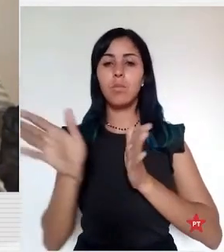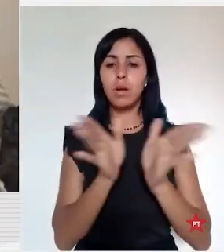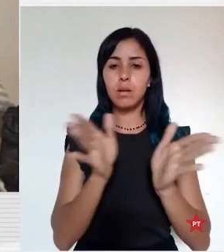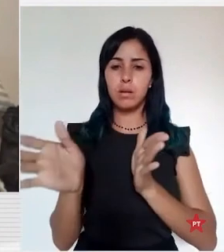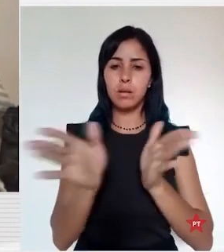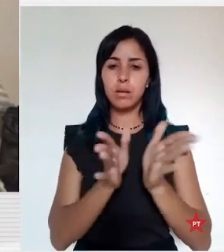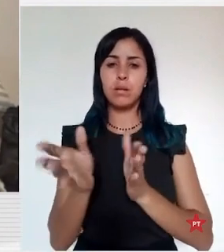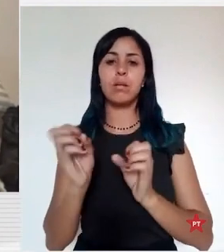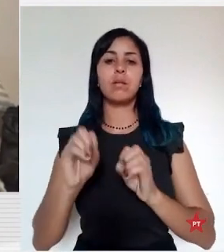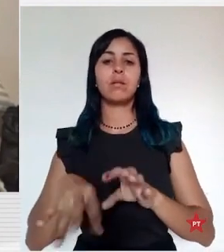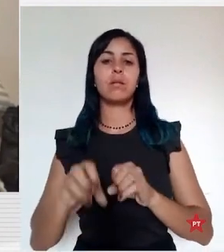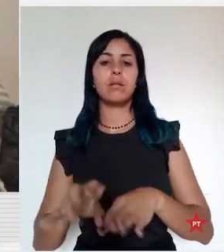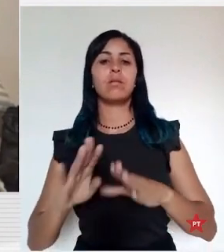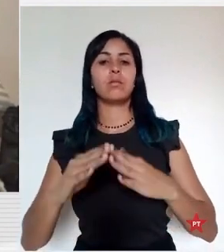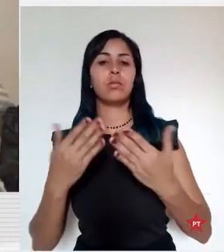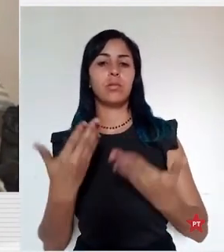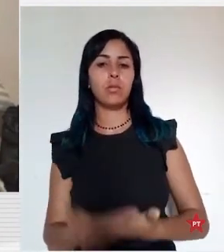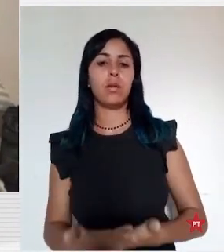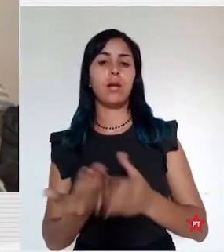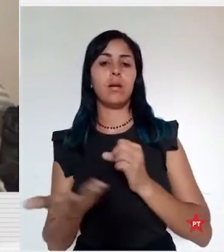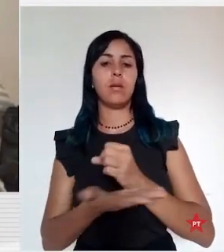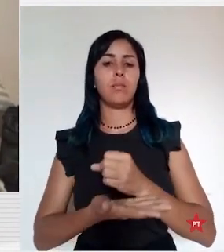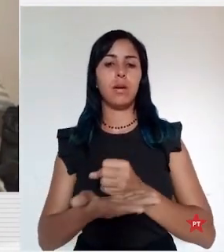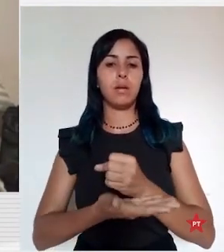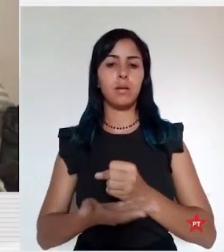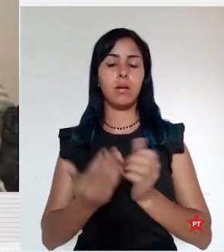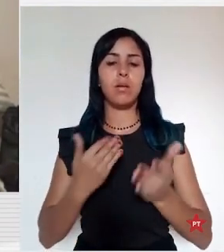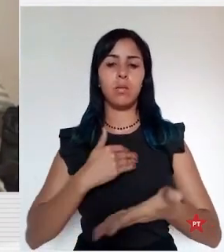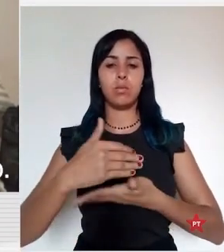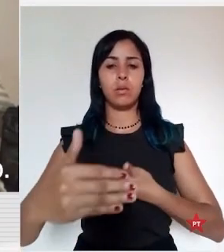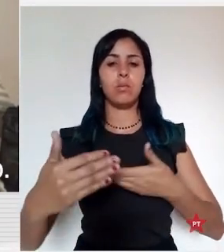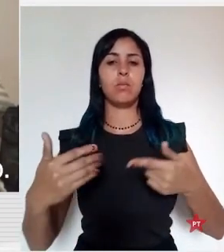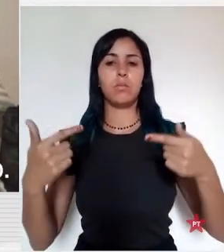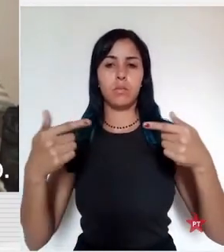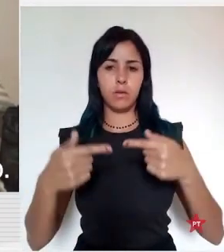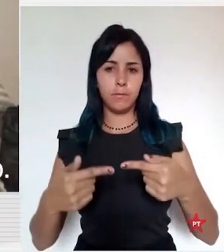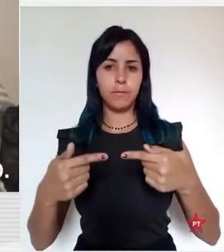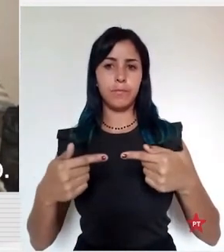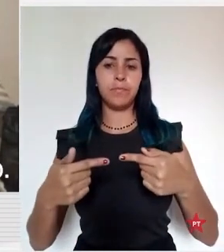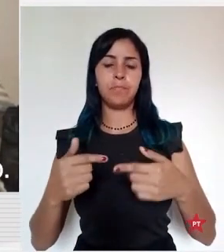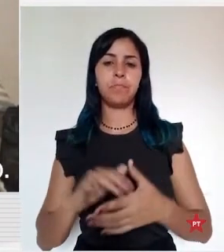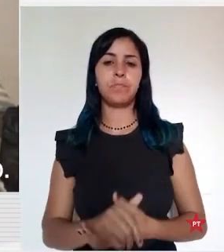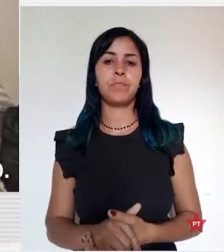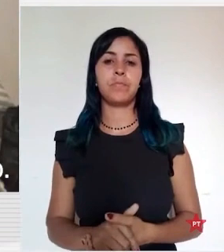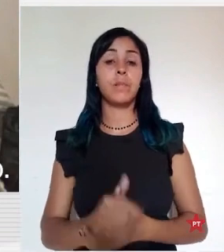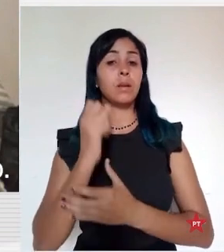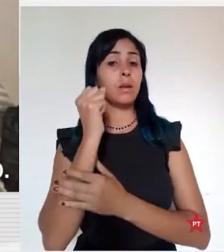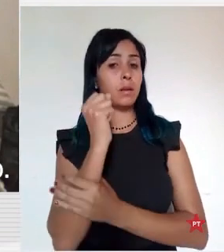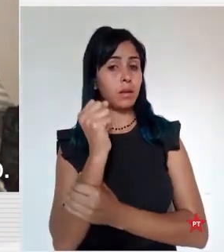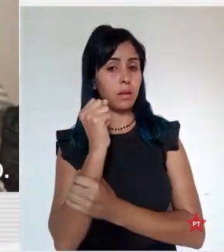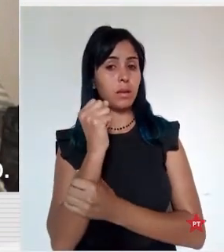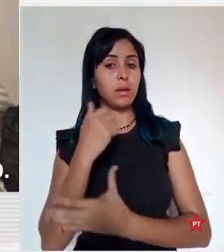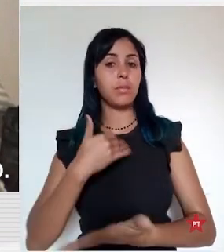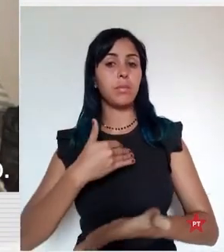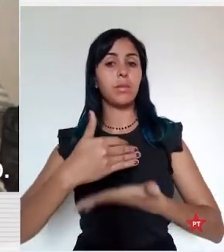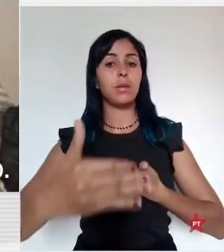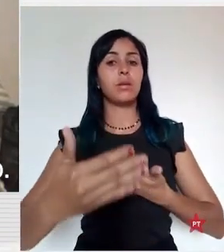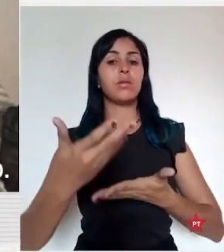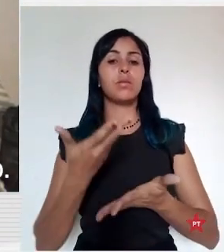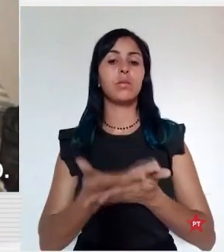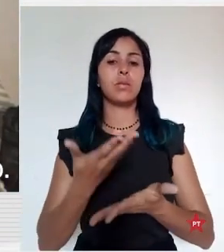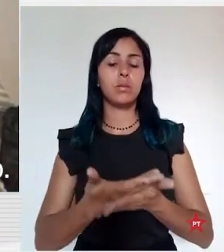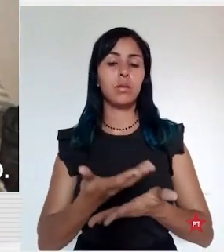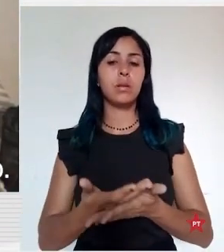educação escolar básica continua como desafio. Garantir a permanência dos estudantes nas